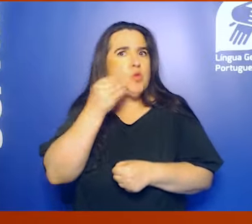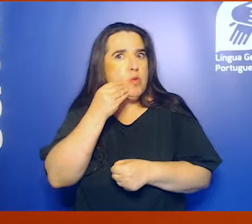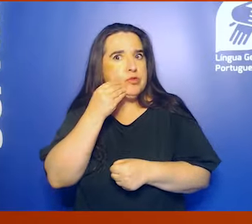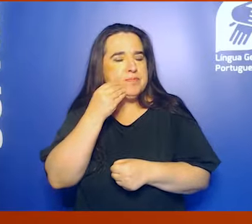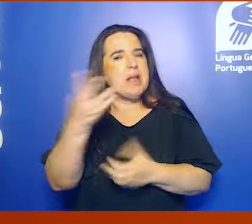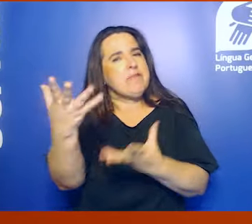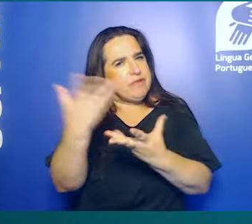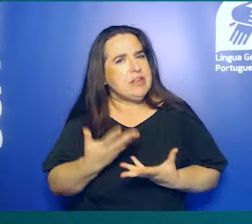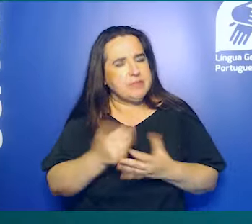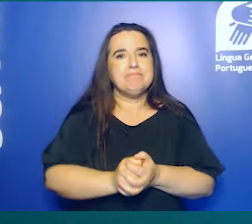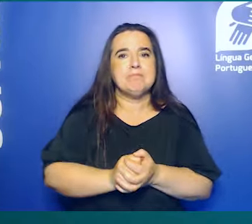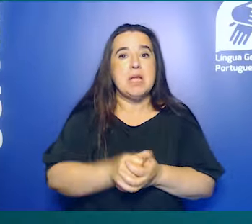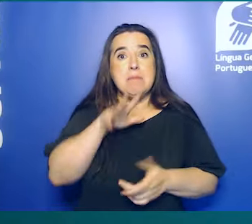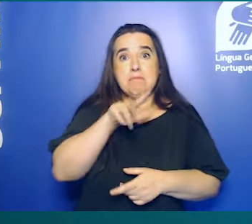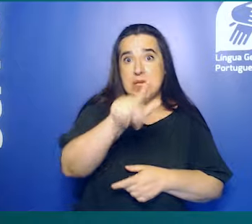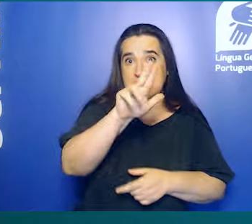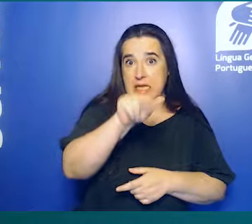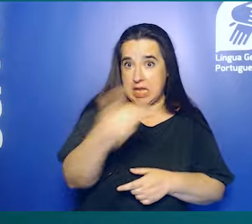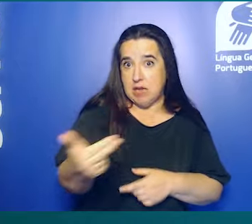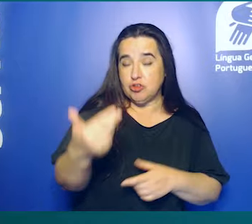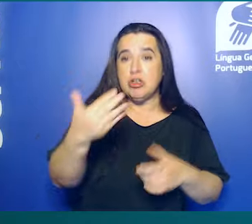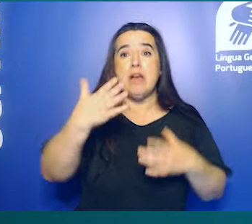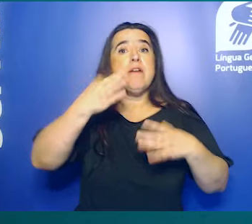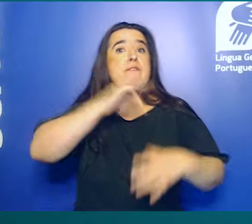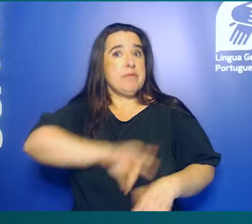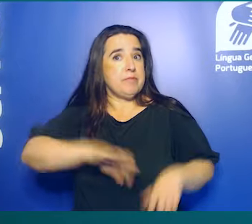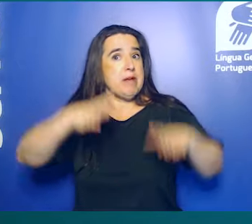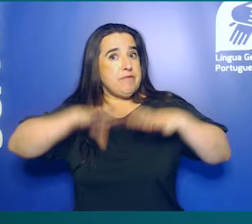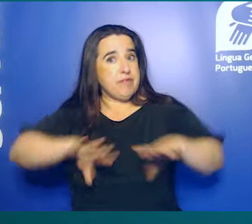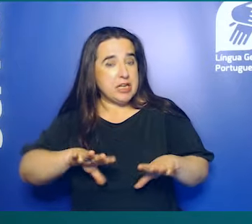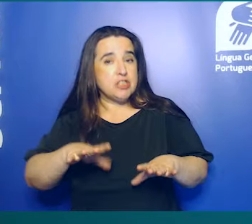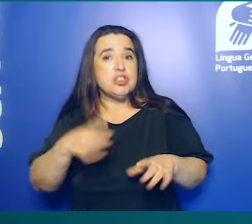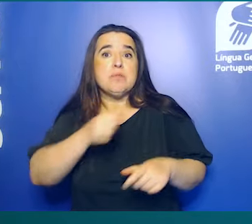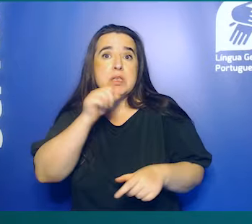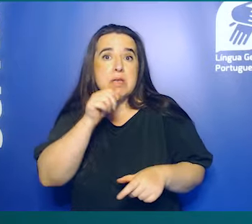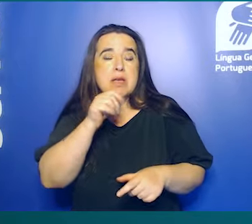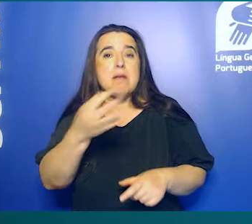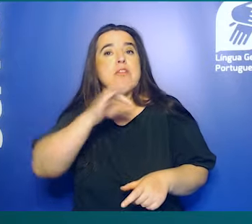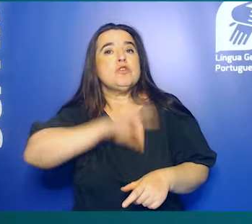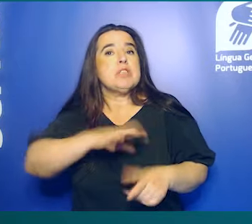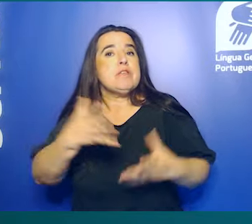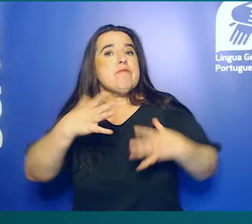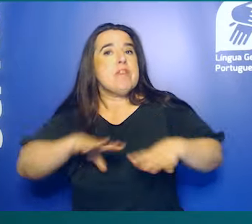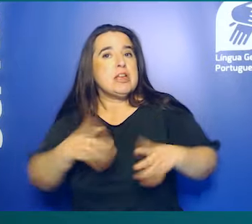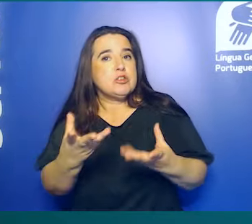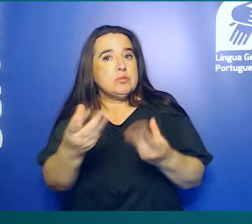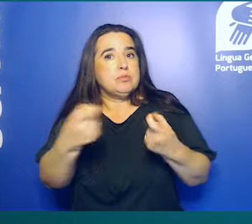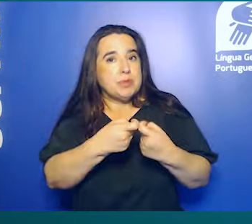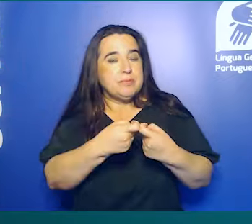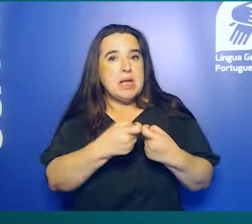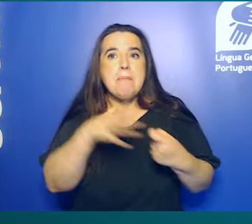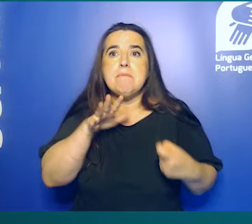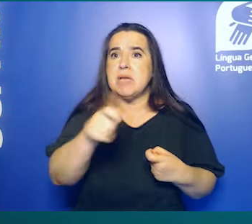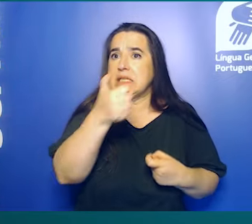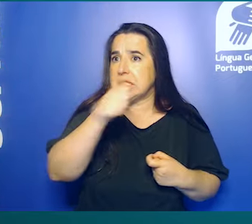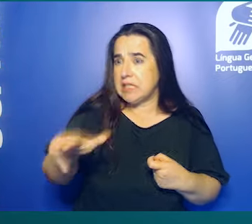Acompanhe-nos. 1.000 euros do mês de férias por gozar, outros 1.000 euros do subsídio de férias correspondente, quanto aos restantes